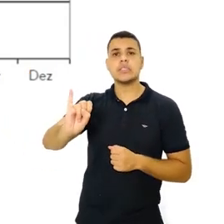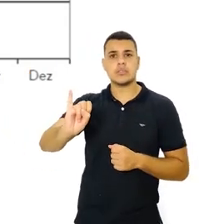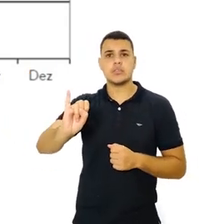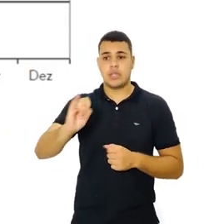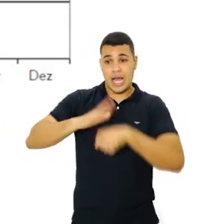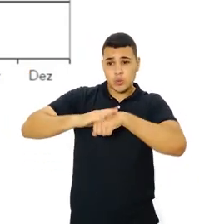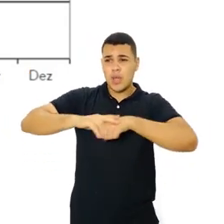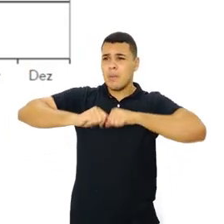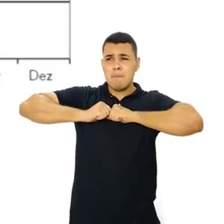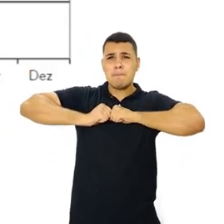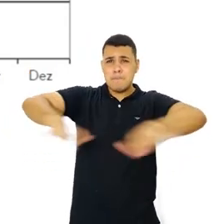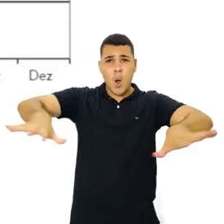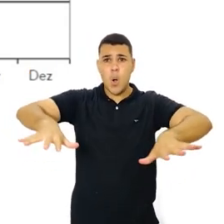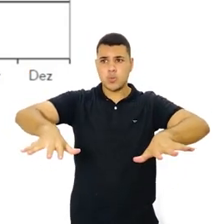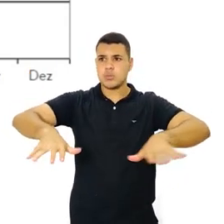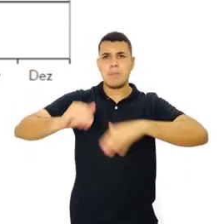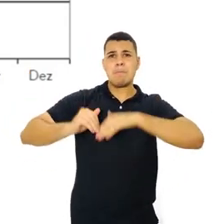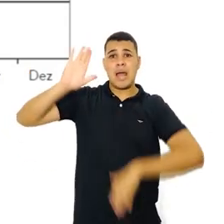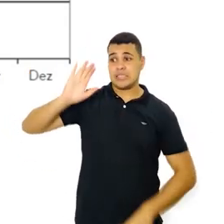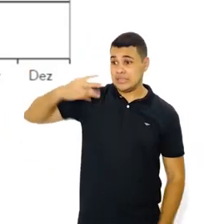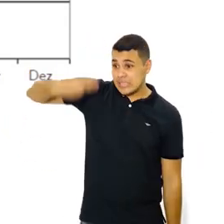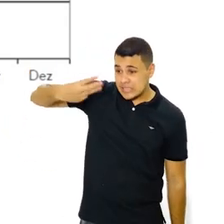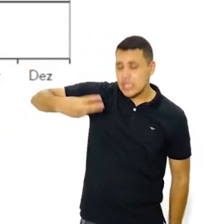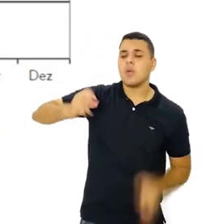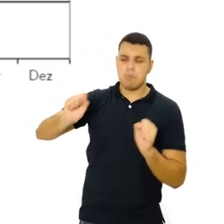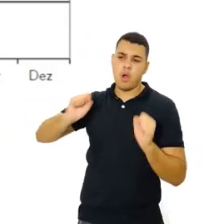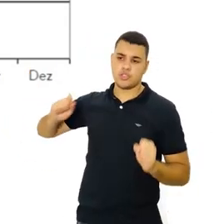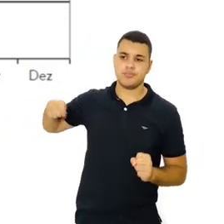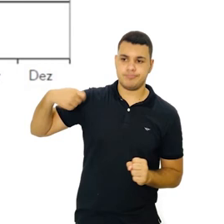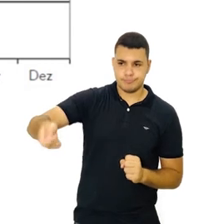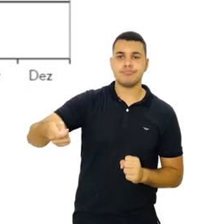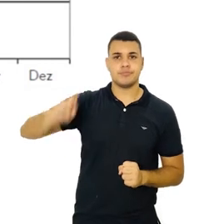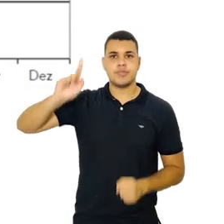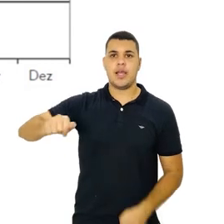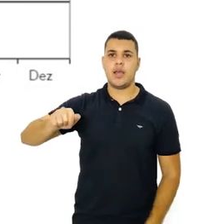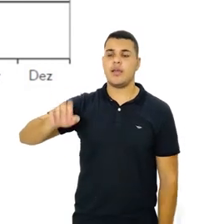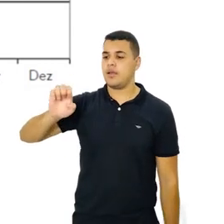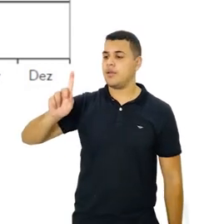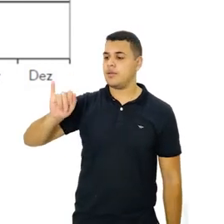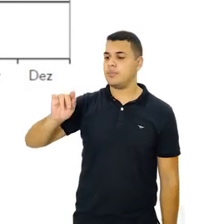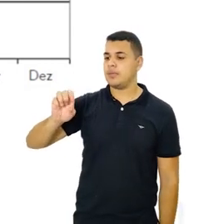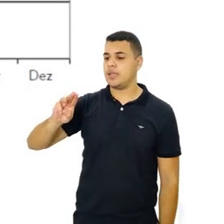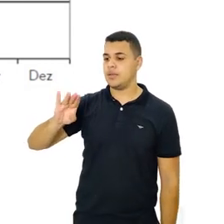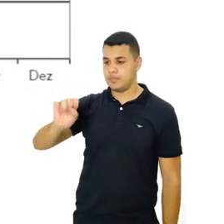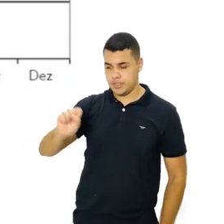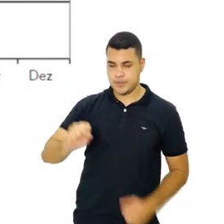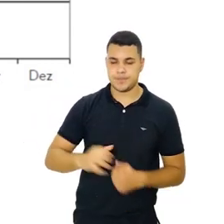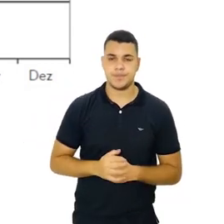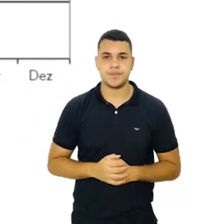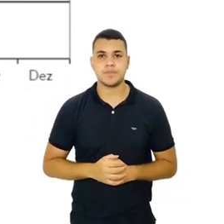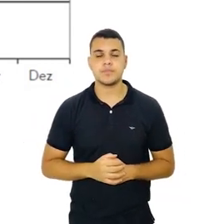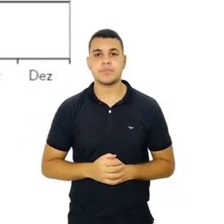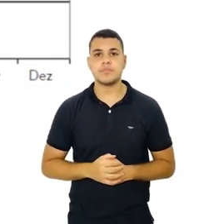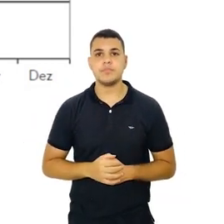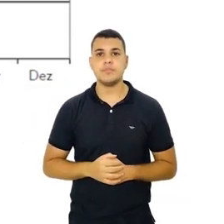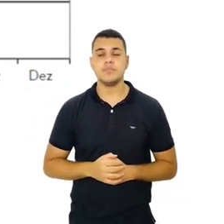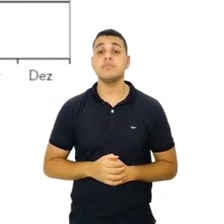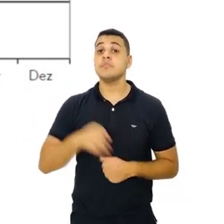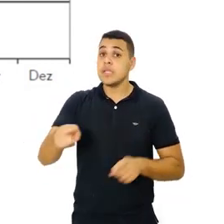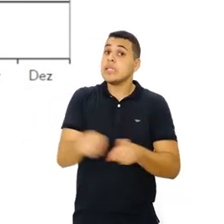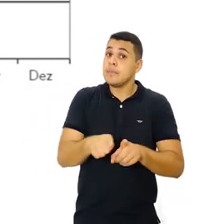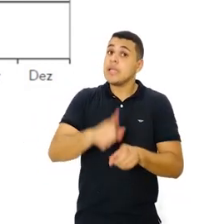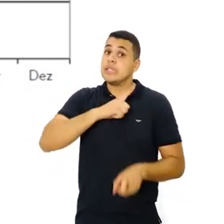e terceiro quartil. Se a doença evoluir acima do terceiro quartil, podemos afirmar que ela está